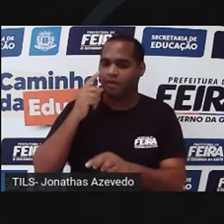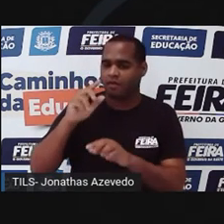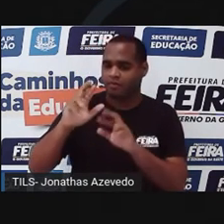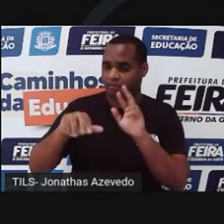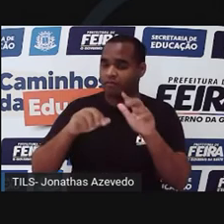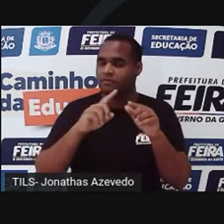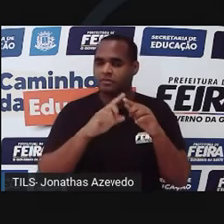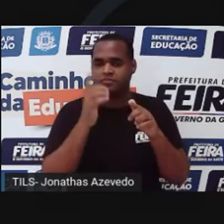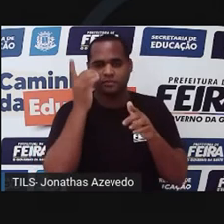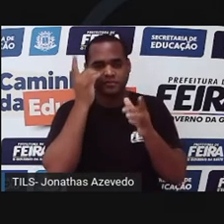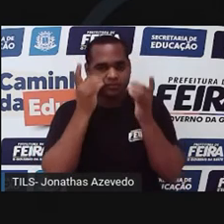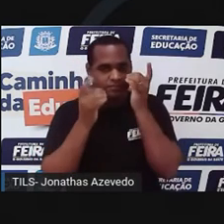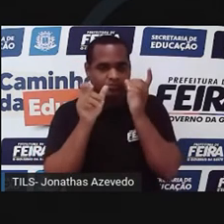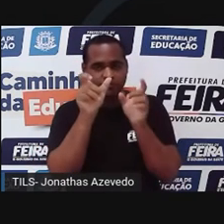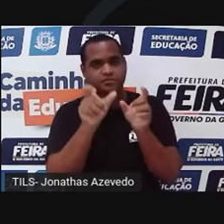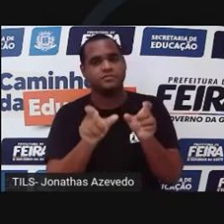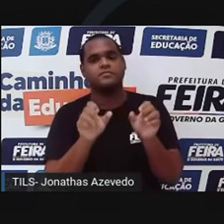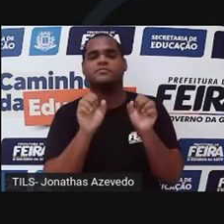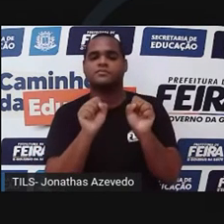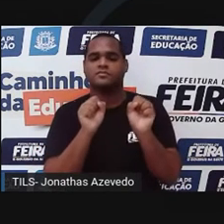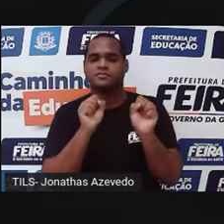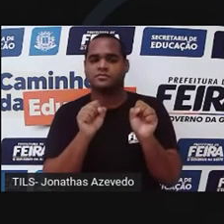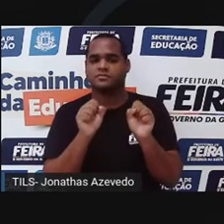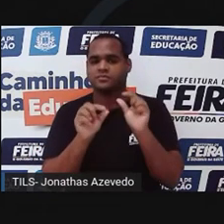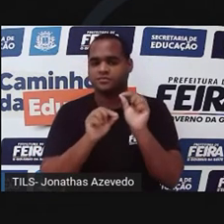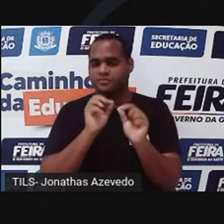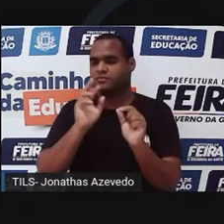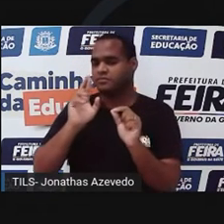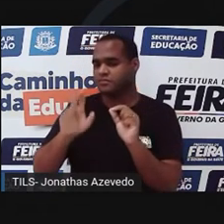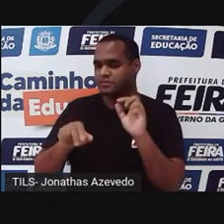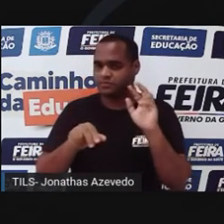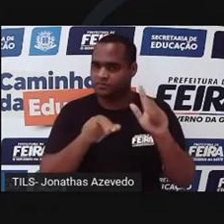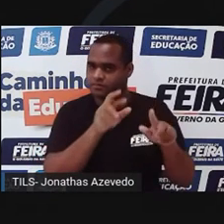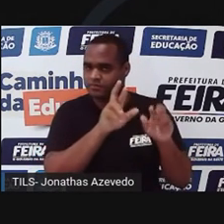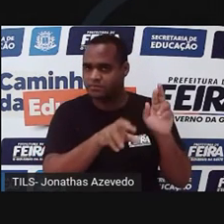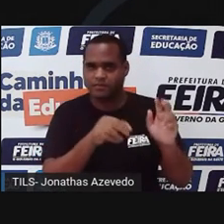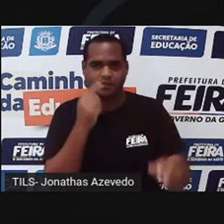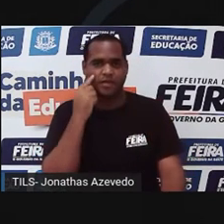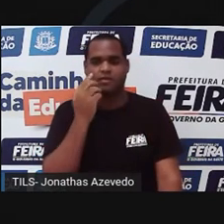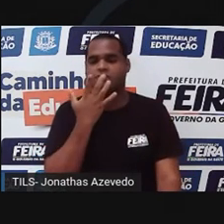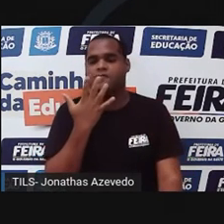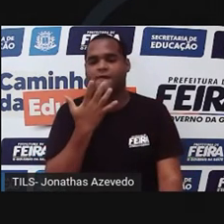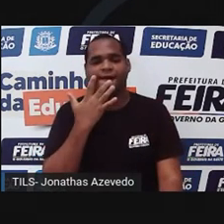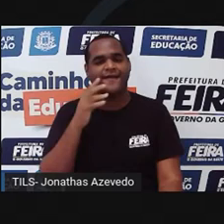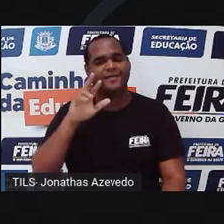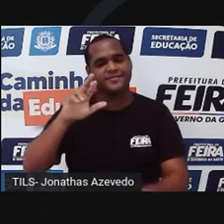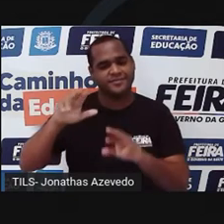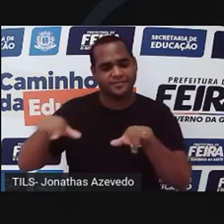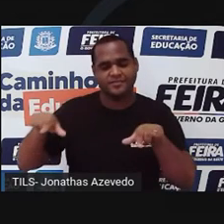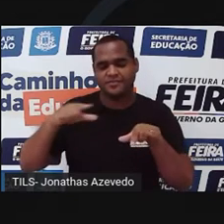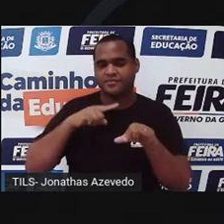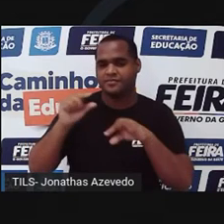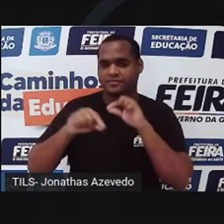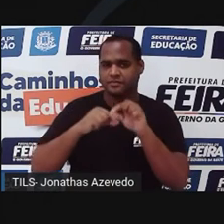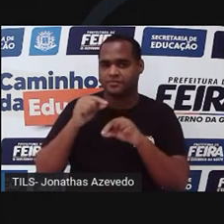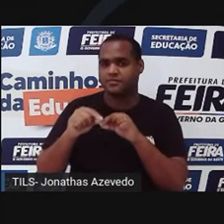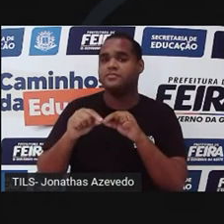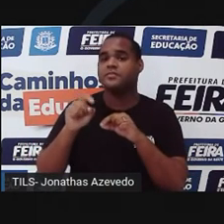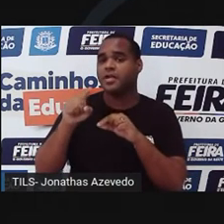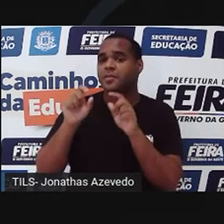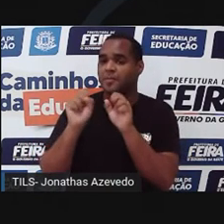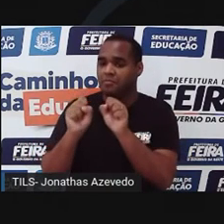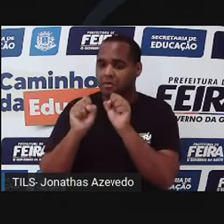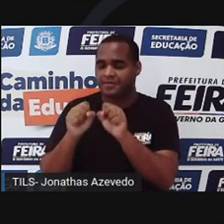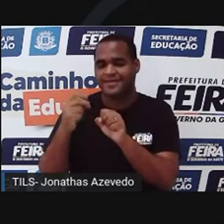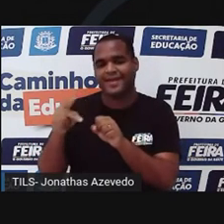tipo de daltonismo, você pode ter a não diferenciação de algumas cores e tonalidades delas. Então, pode